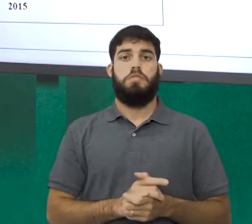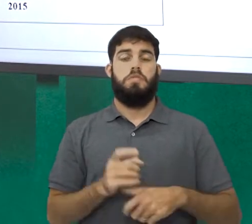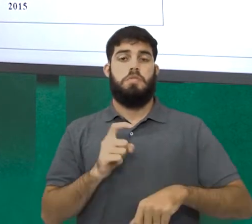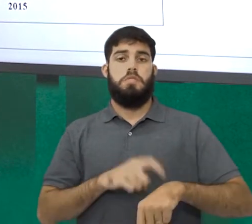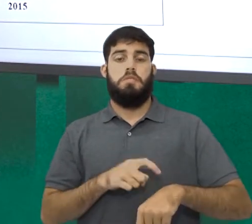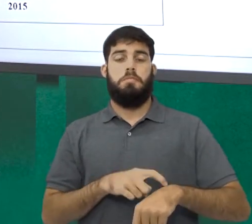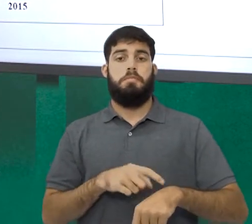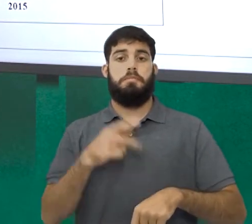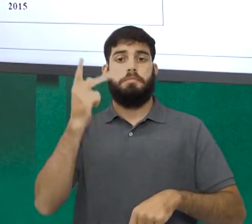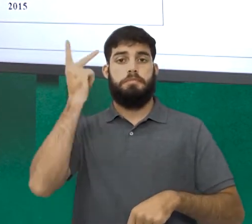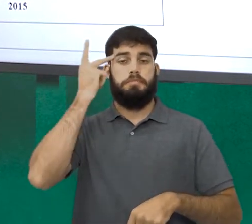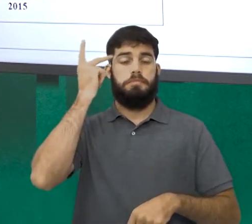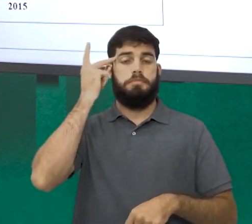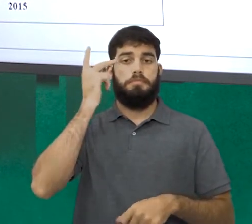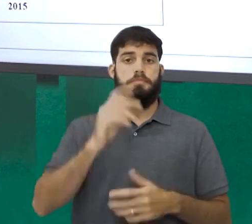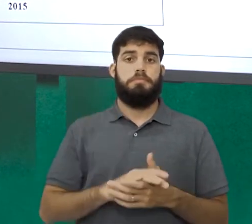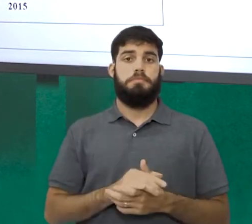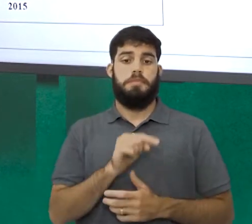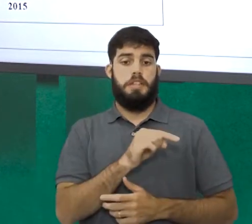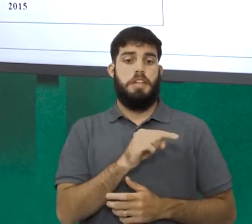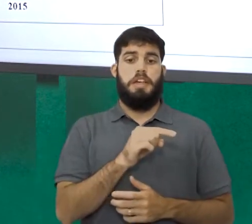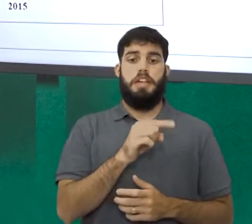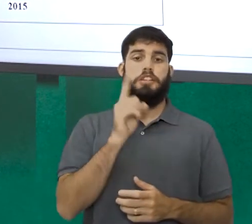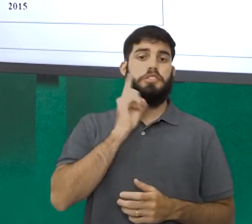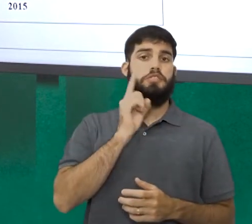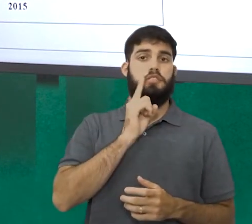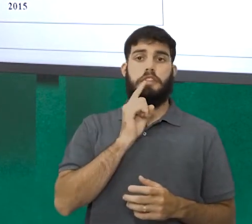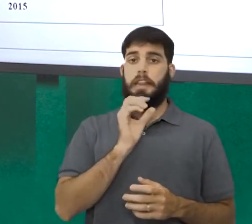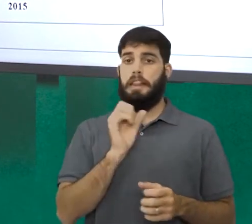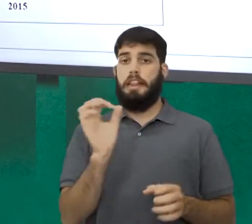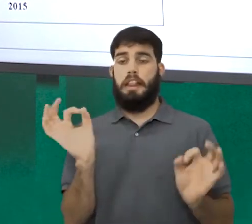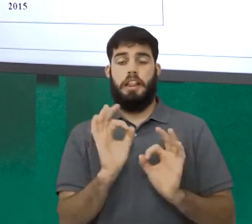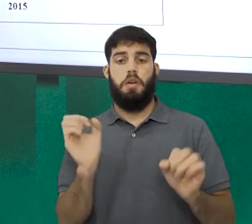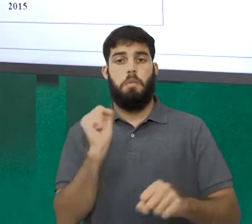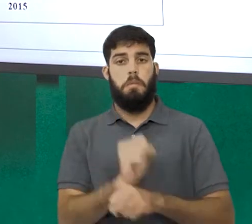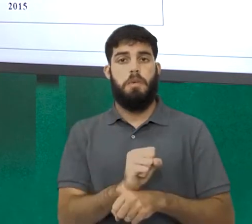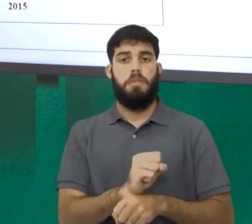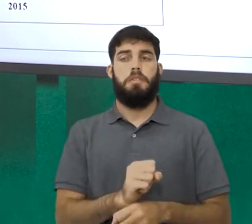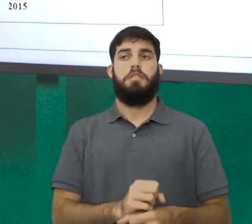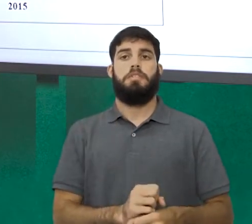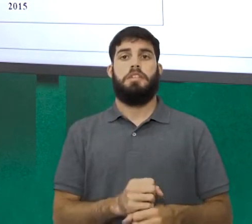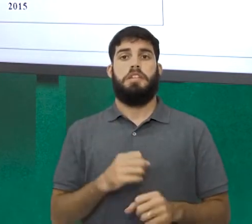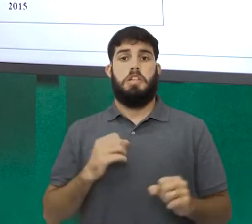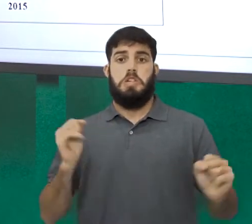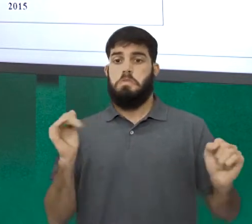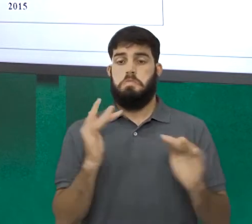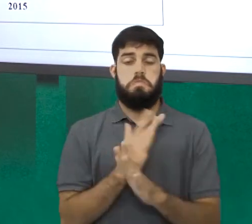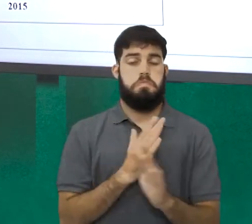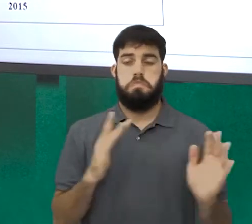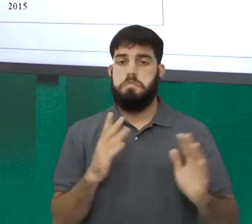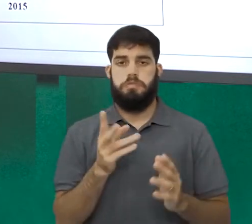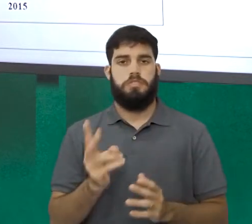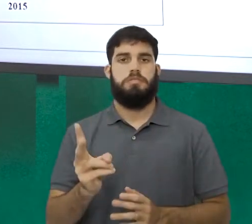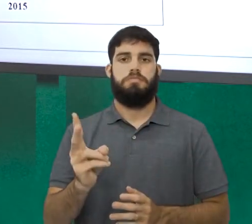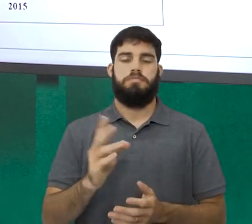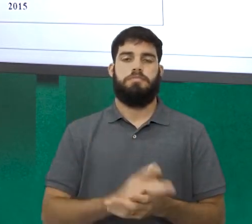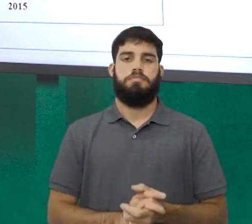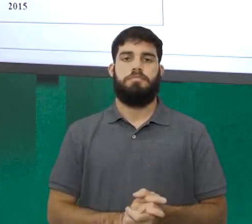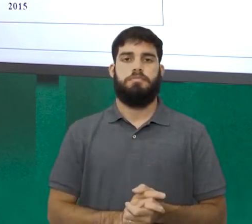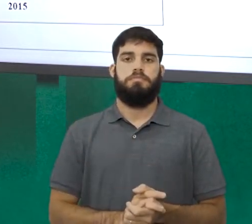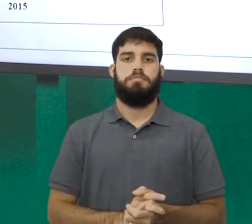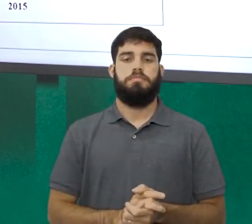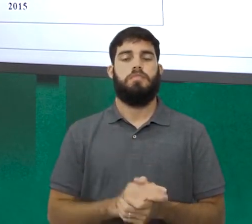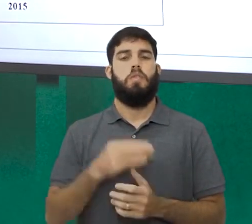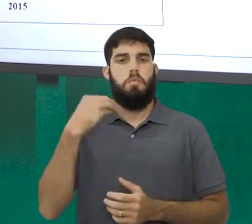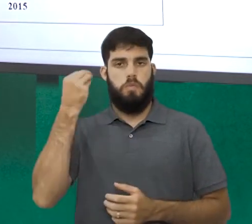que São Paulo não para. Nova Iorque não para. É uma fluidez, é um fluxo, é uma intensidade interessantíssima, que gera